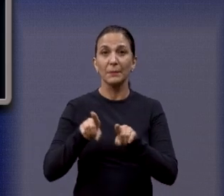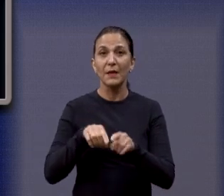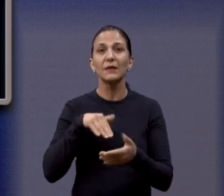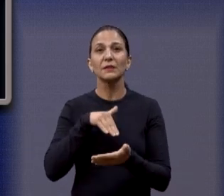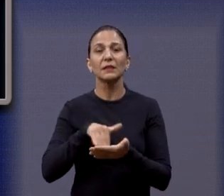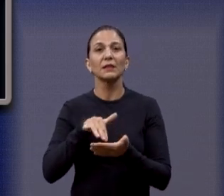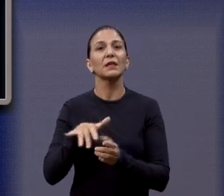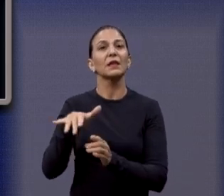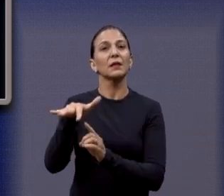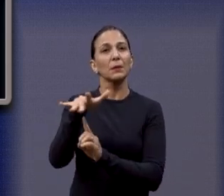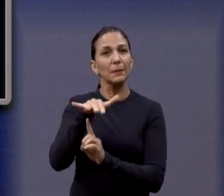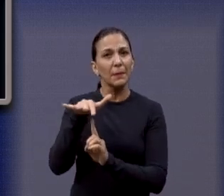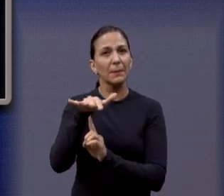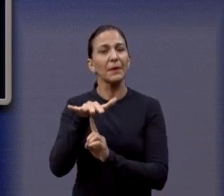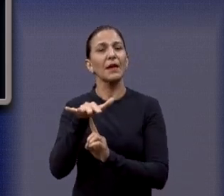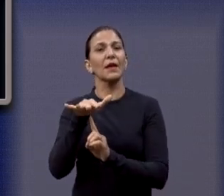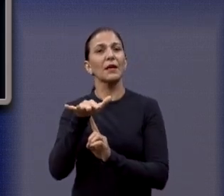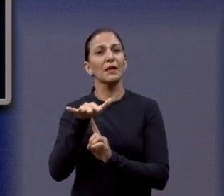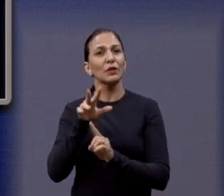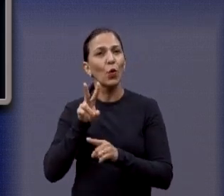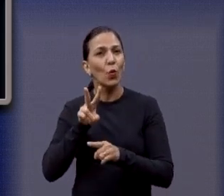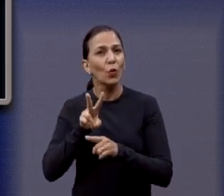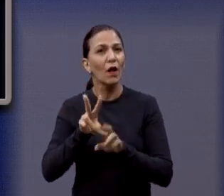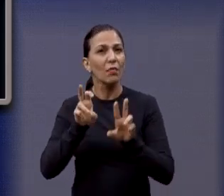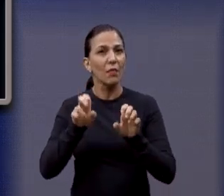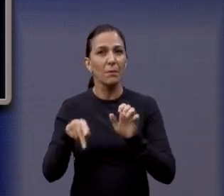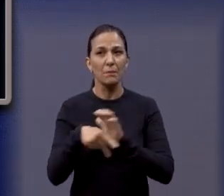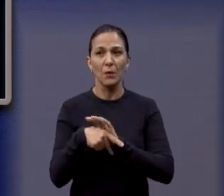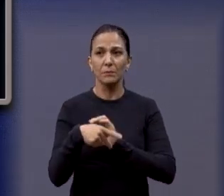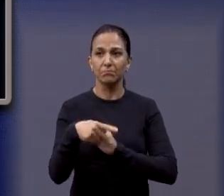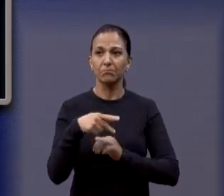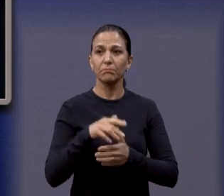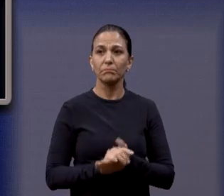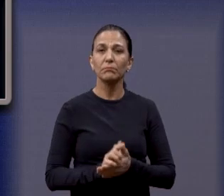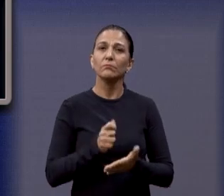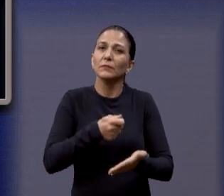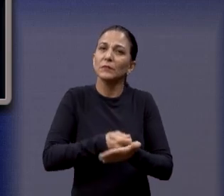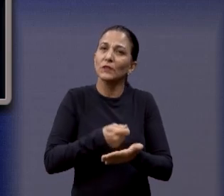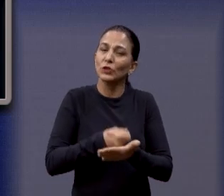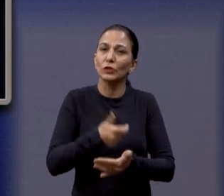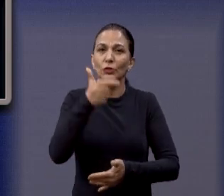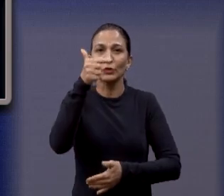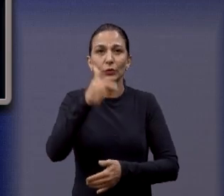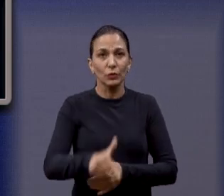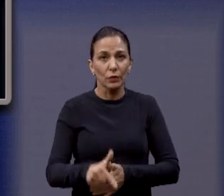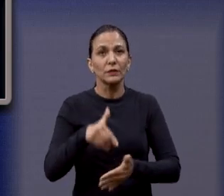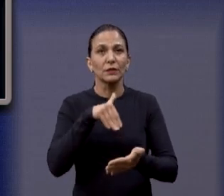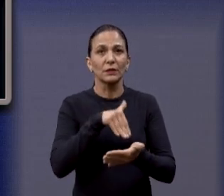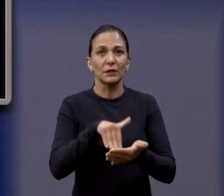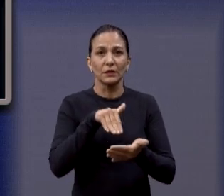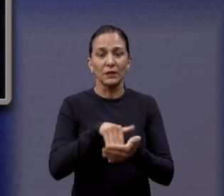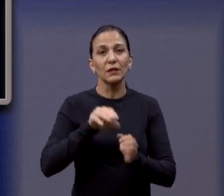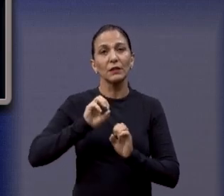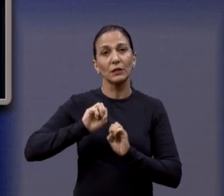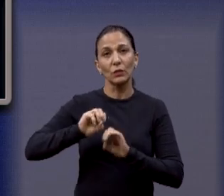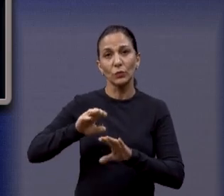de Meio Ambiente tem cuidado desse assunto aqui, então nós vamos cobrar novamente a Secretaria de Educação, a Secretaria